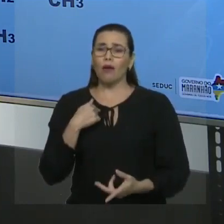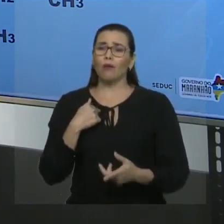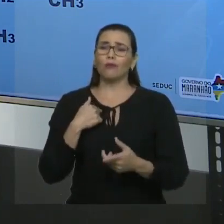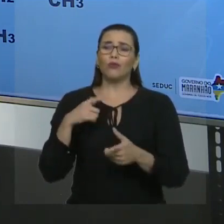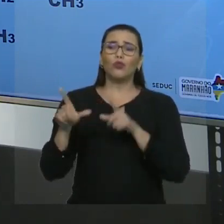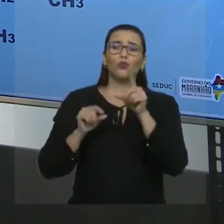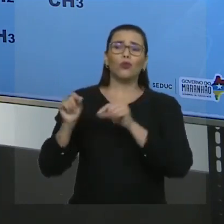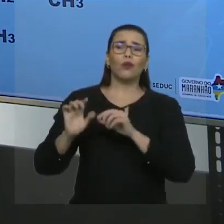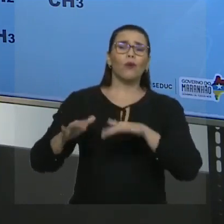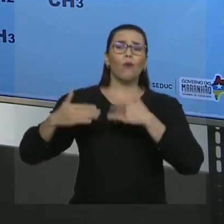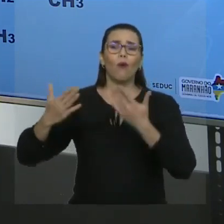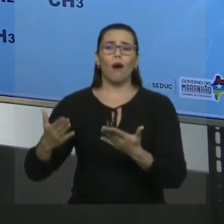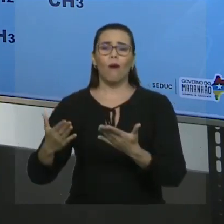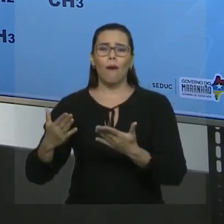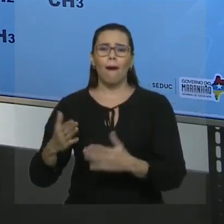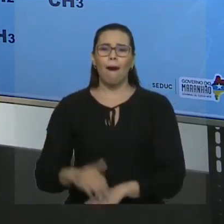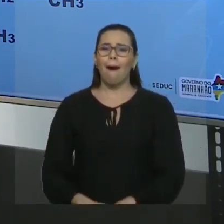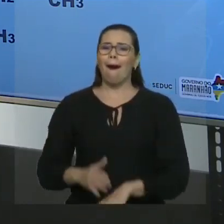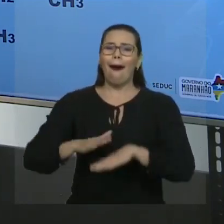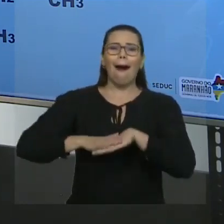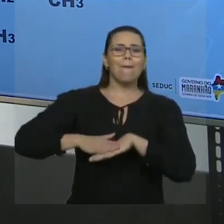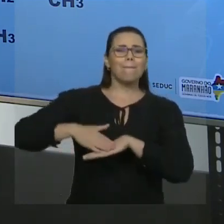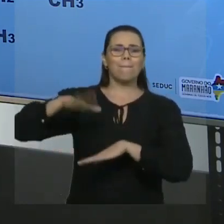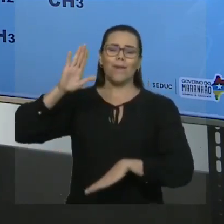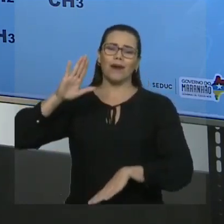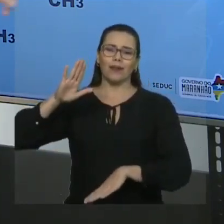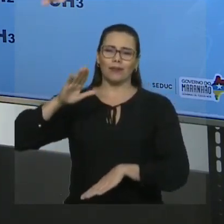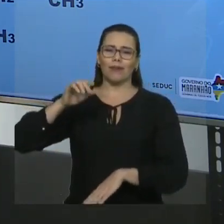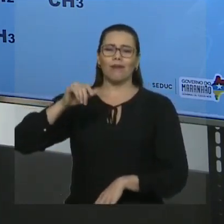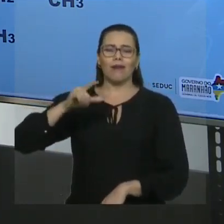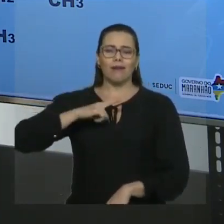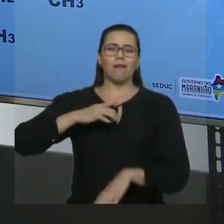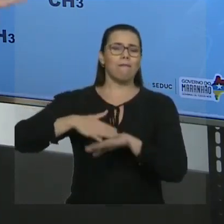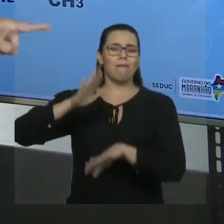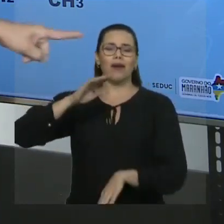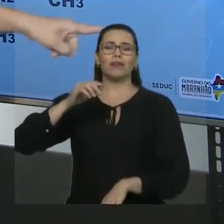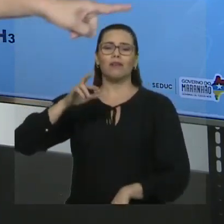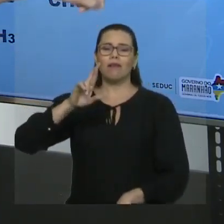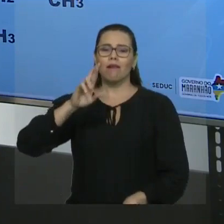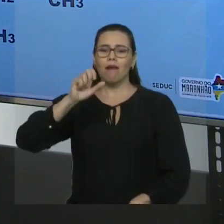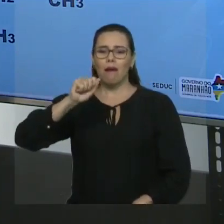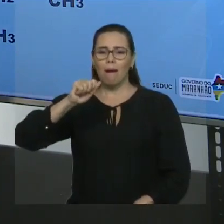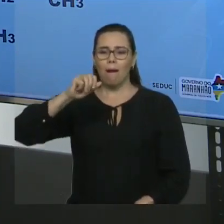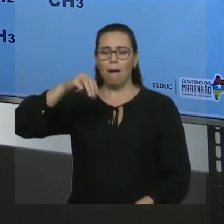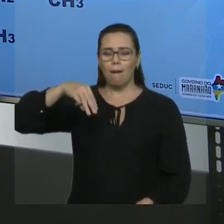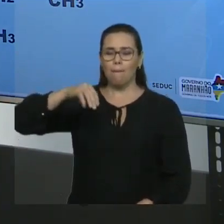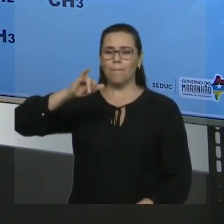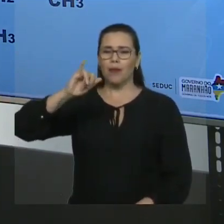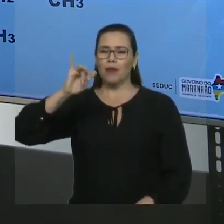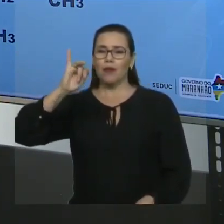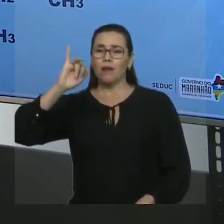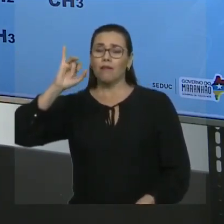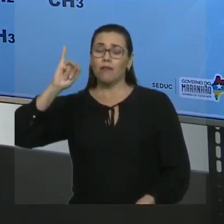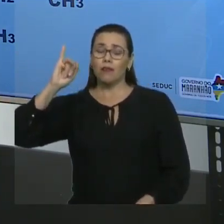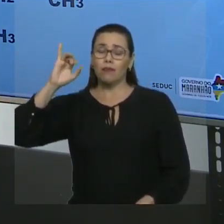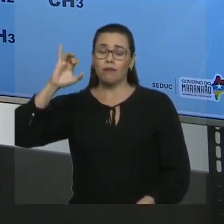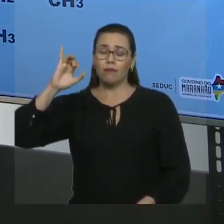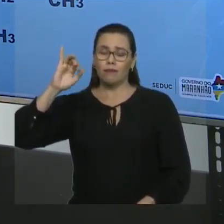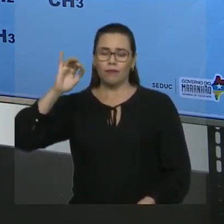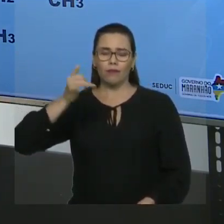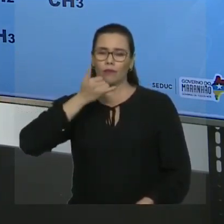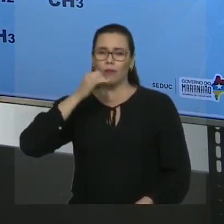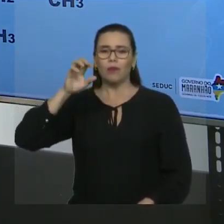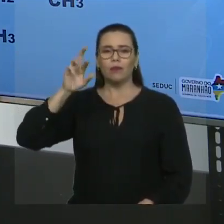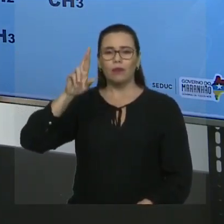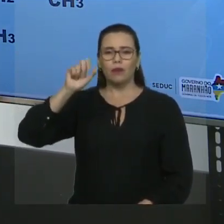observar esta cadeia como sendo a principal, vai perceber que só tem esta ramificação aqui. Uma apenas. Mas se eu pegar esta cadeia